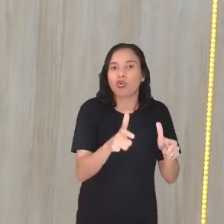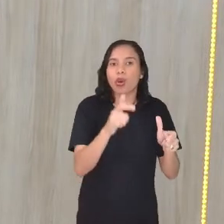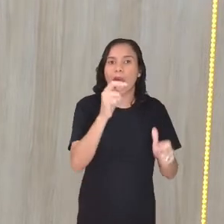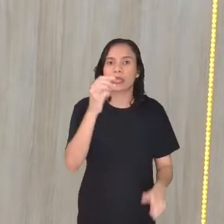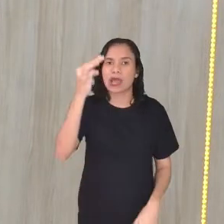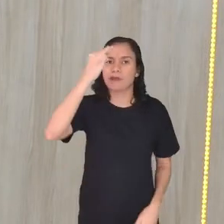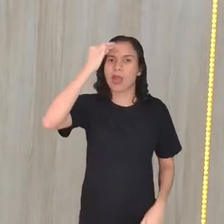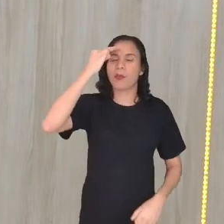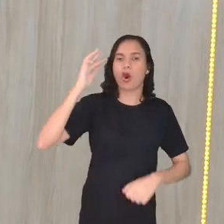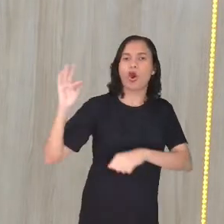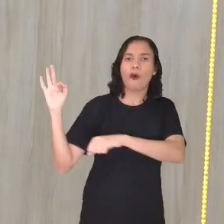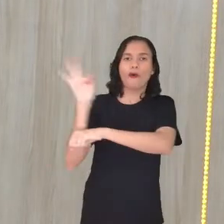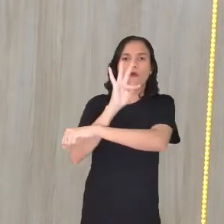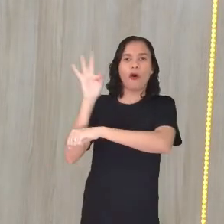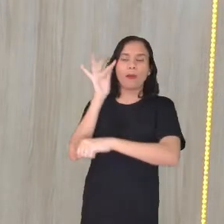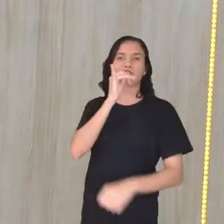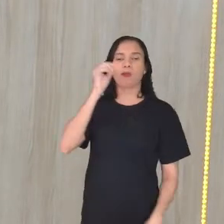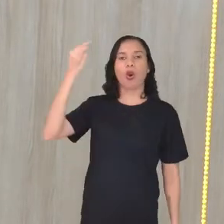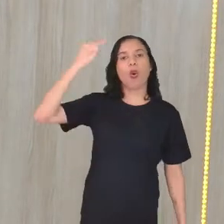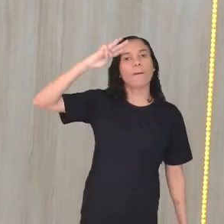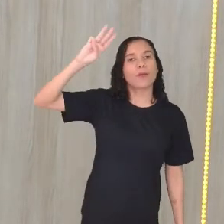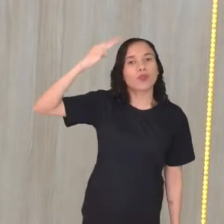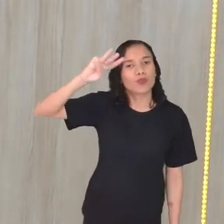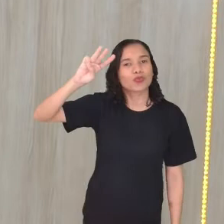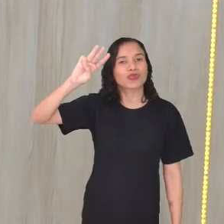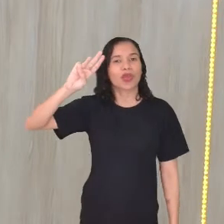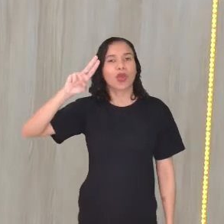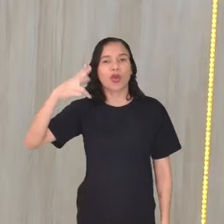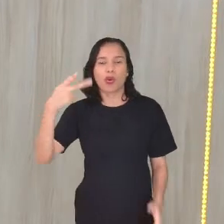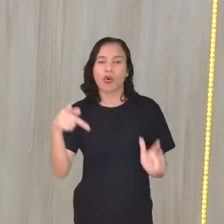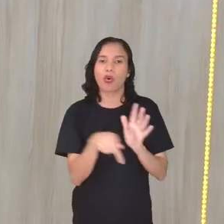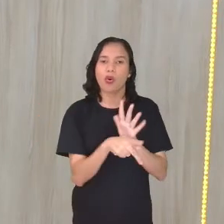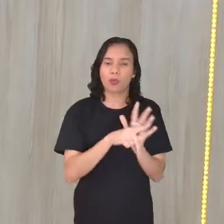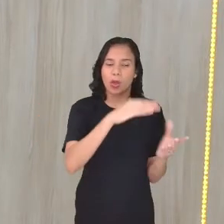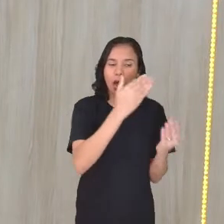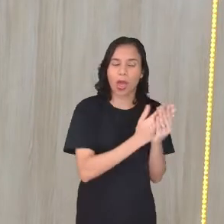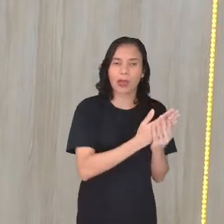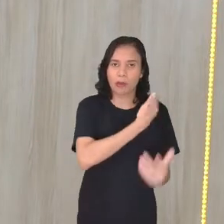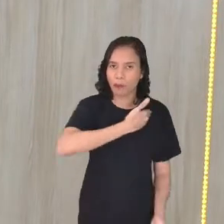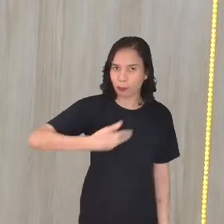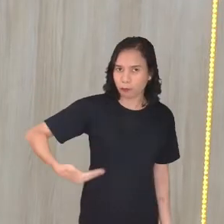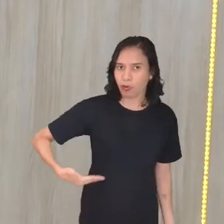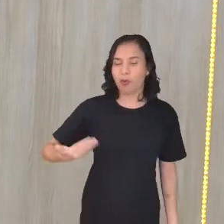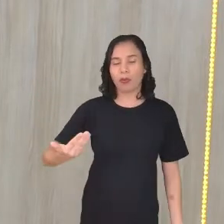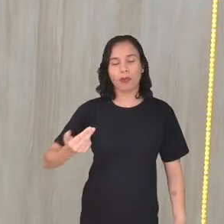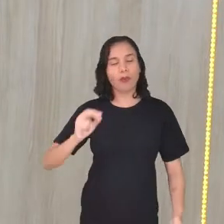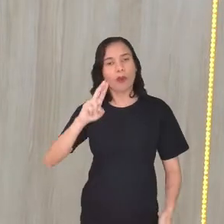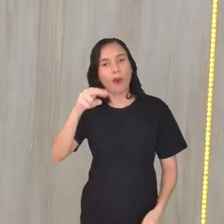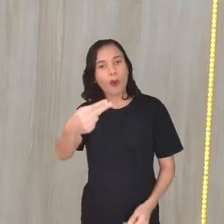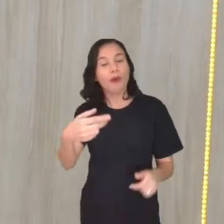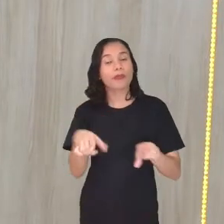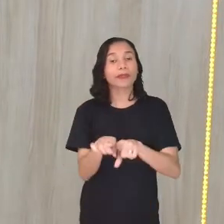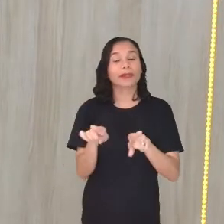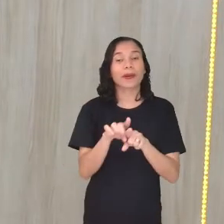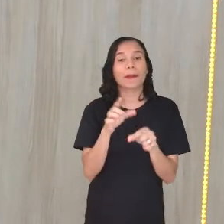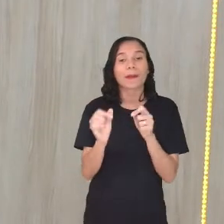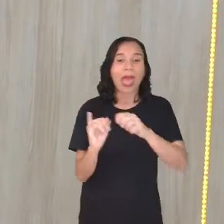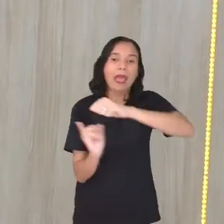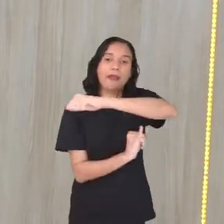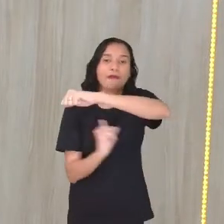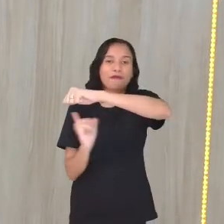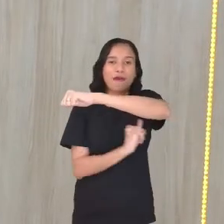formais, né? Como um museu, um arquivo público, né? Ou aqueles que são assim, mais